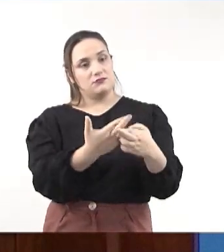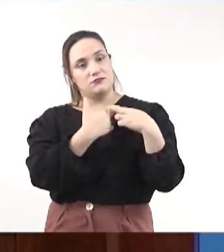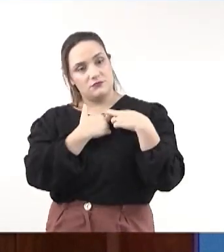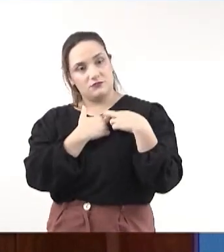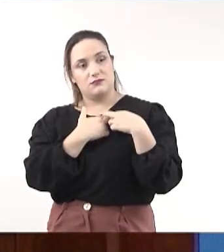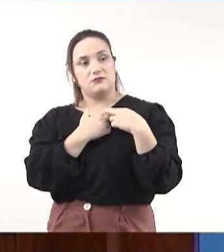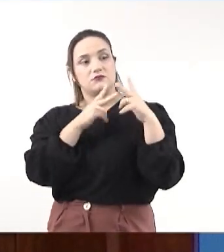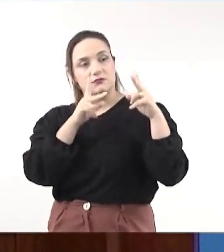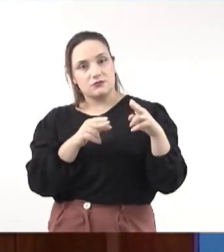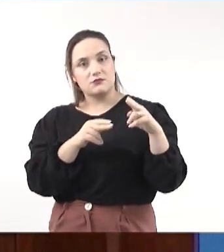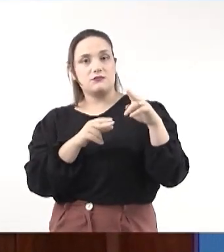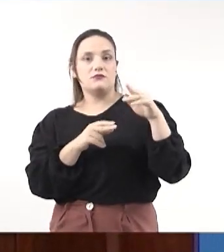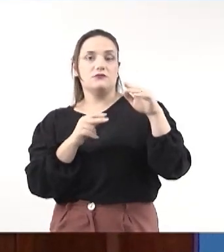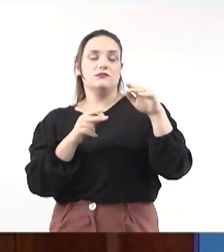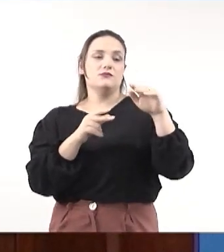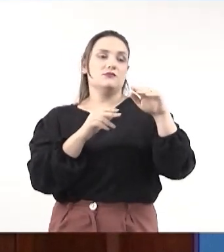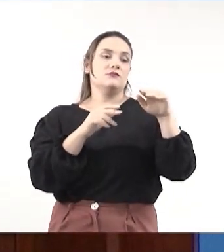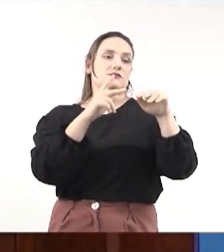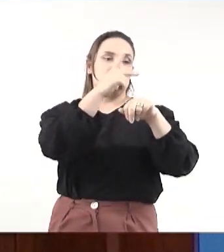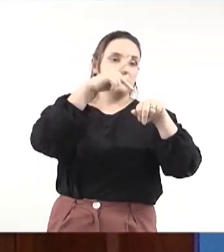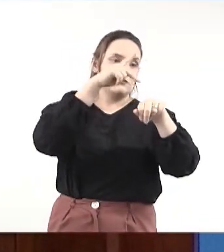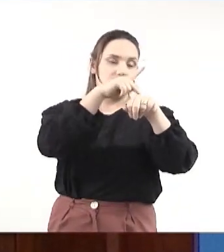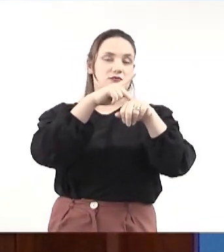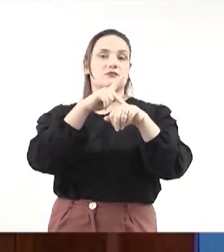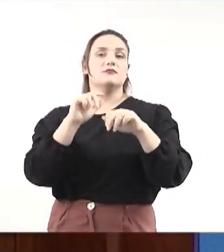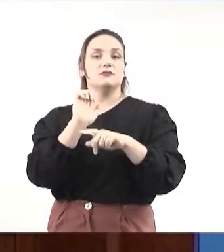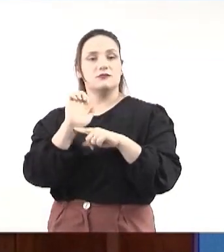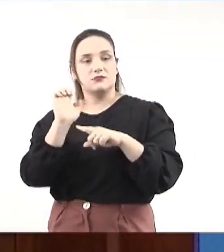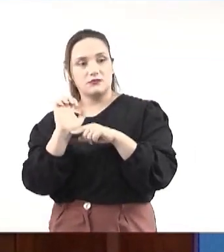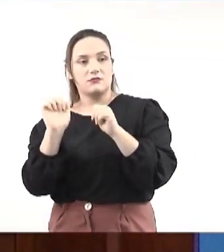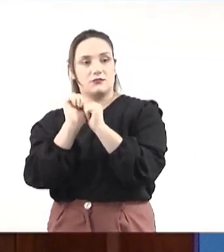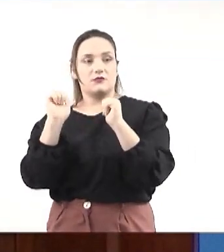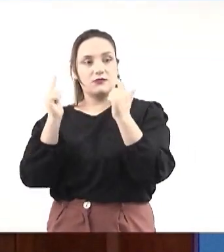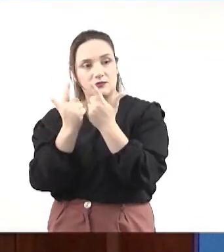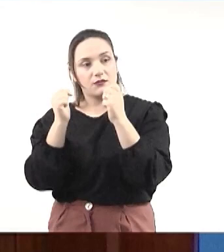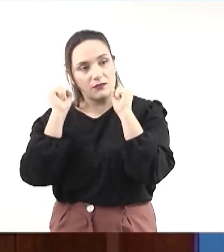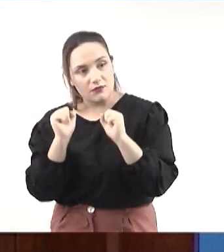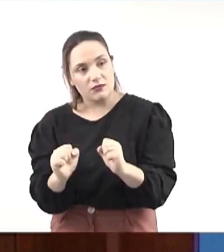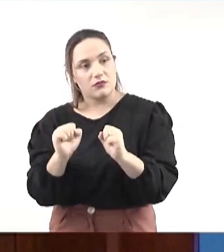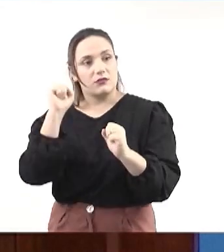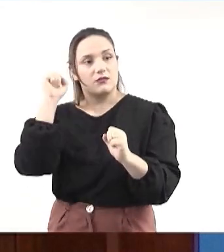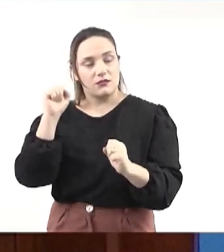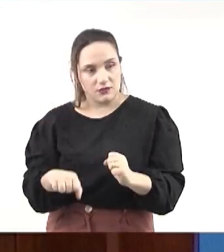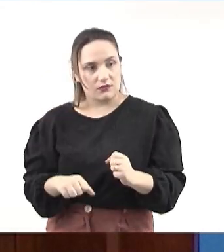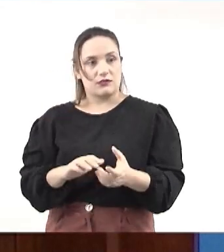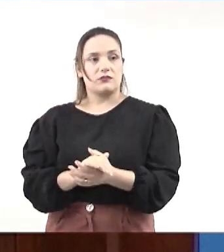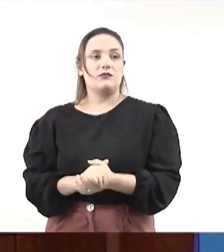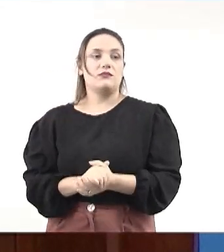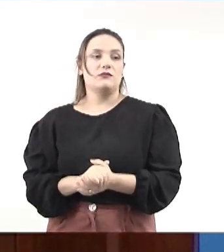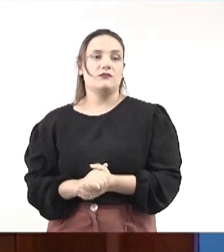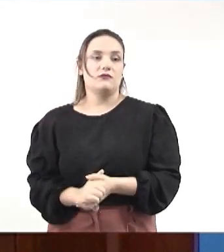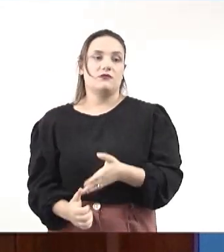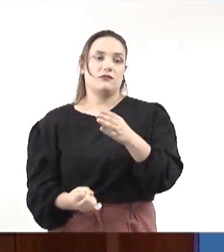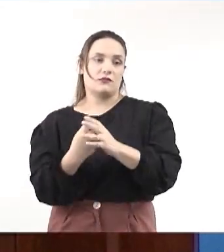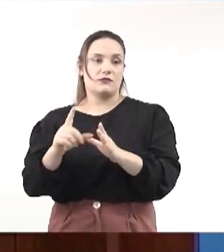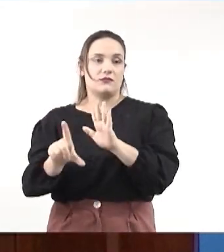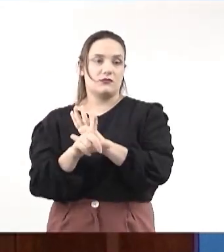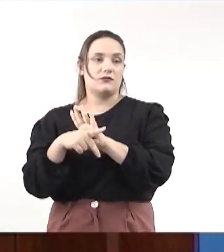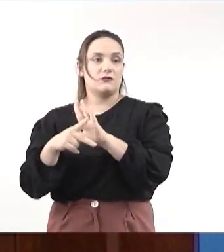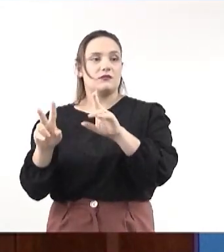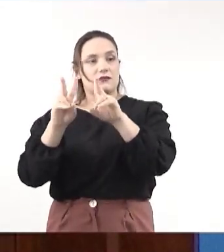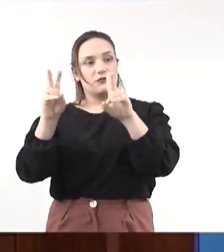concorrente. O Estado, as Assembleias Legislativas, podem, sim, legislar sobre o tema,